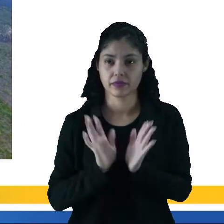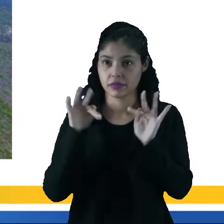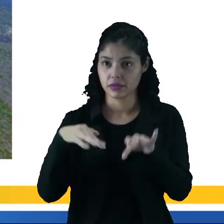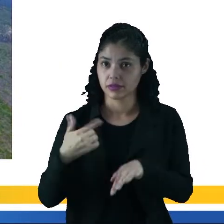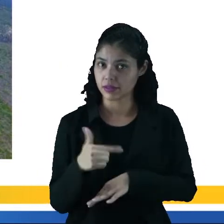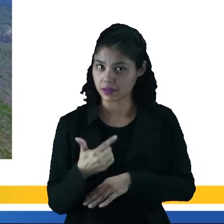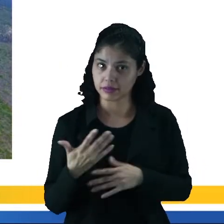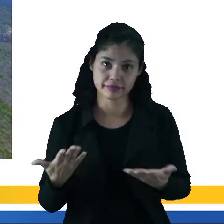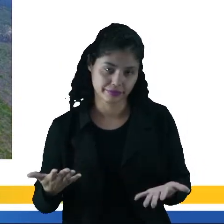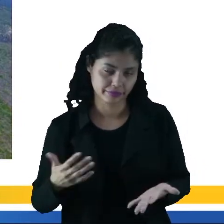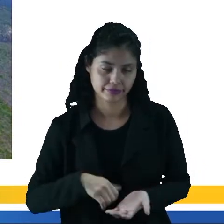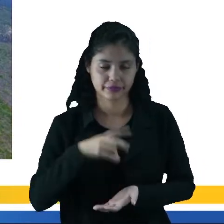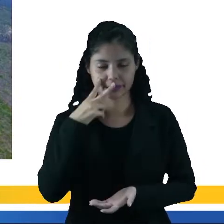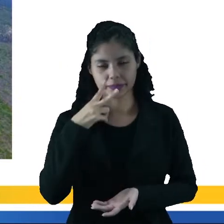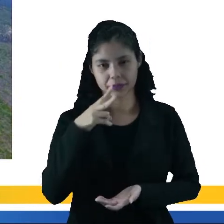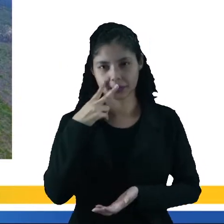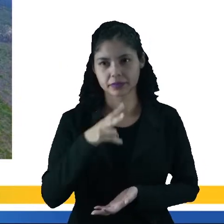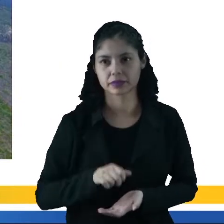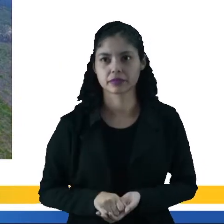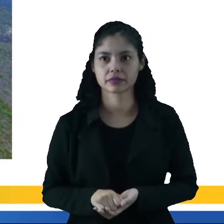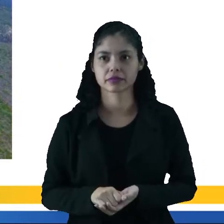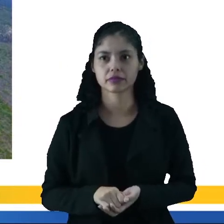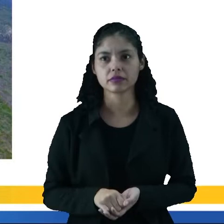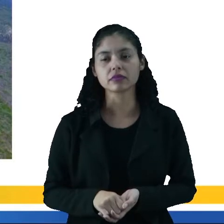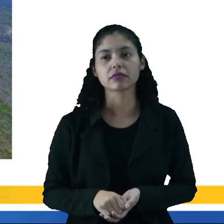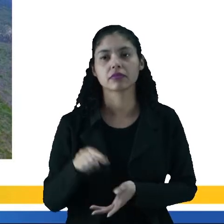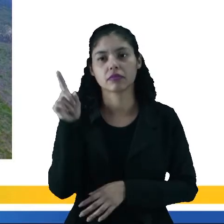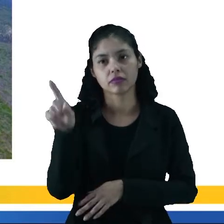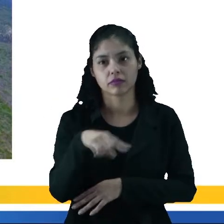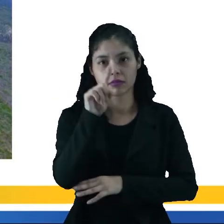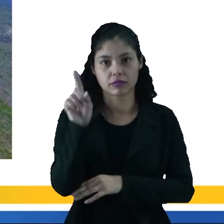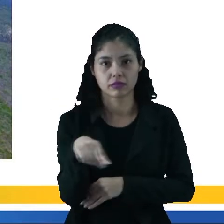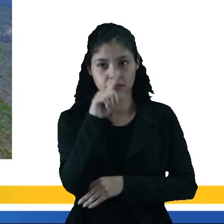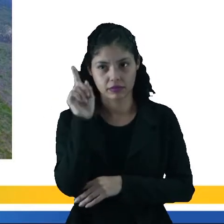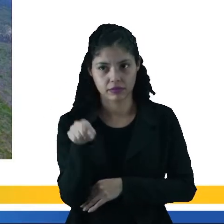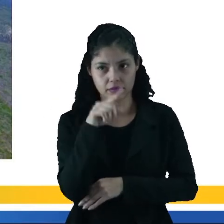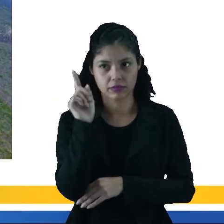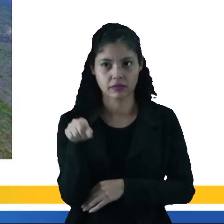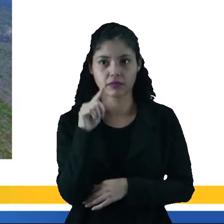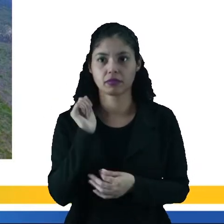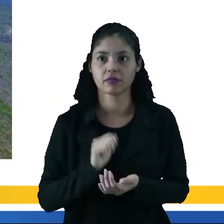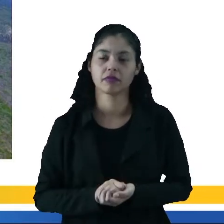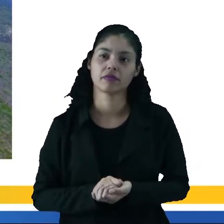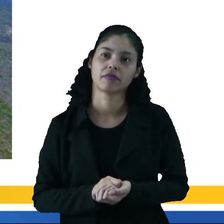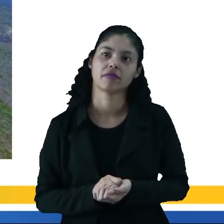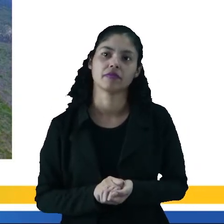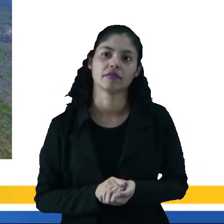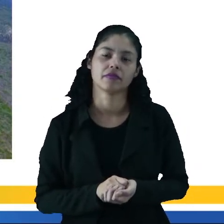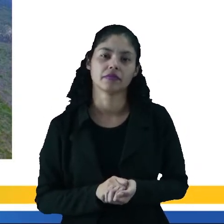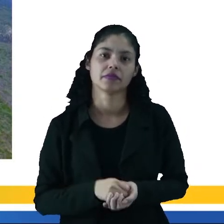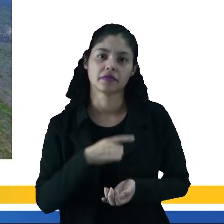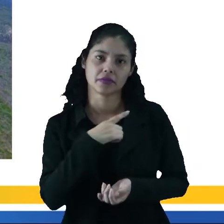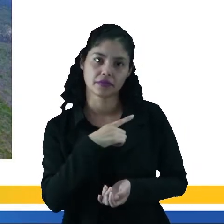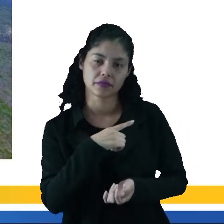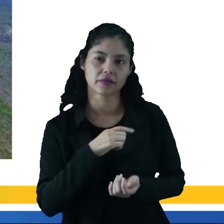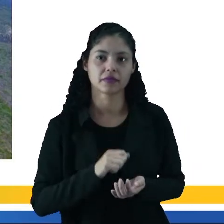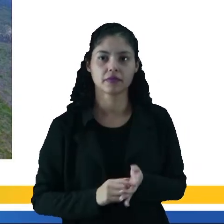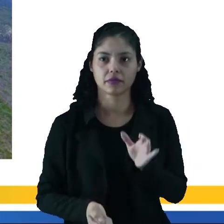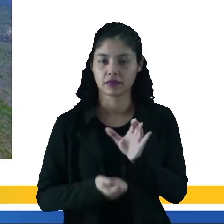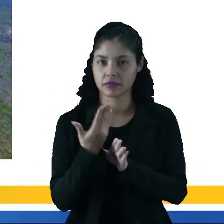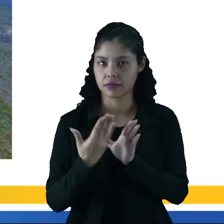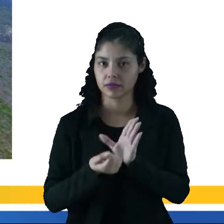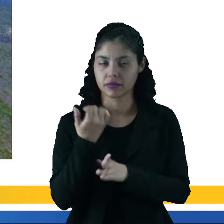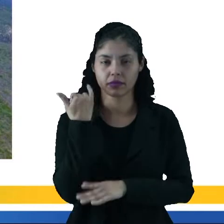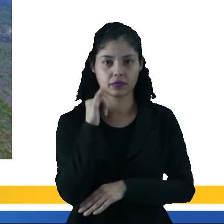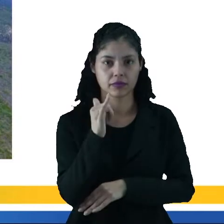infindável, né? De, digamos assim, de aerogeradores. Essas hélices que servem para gerar